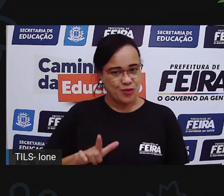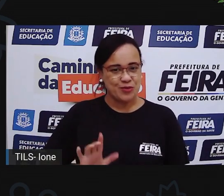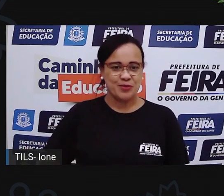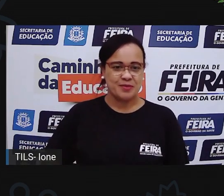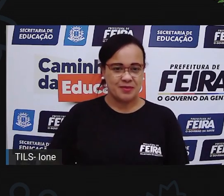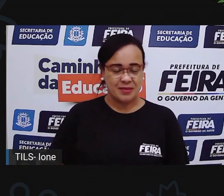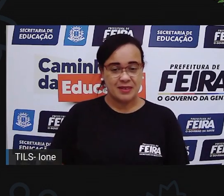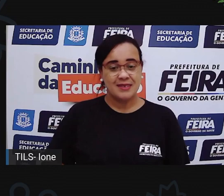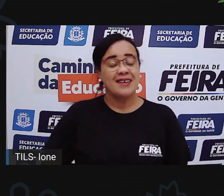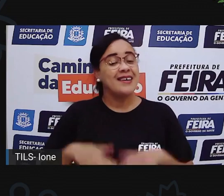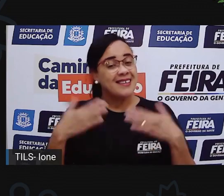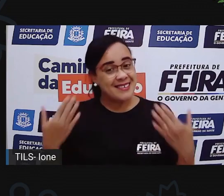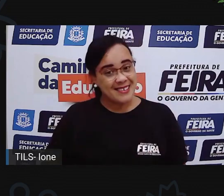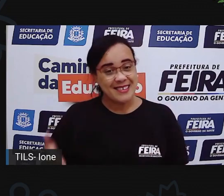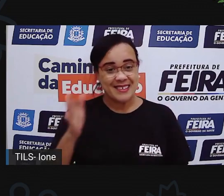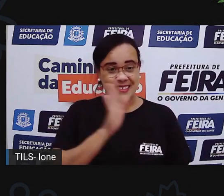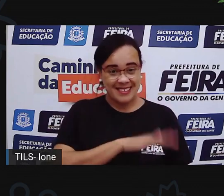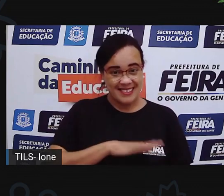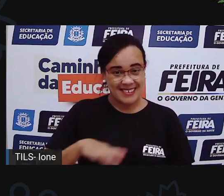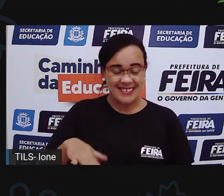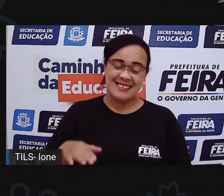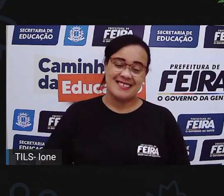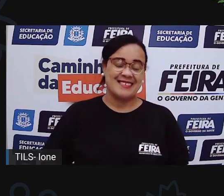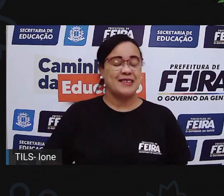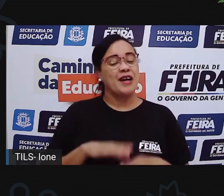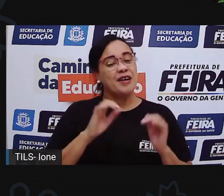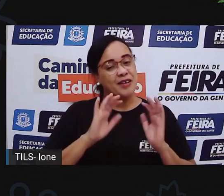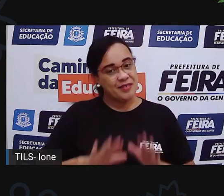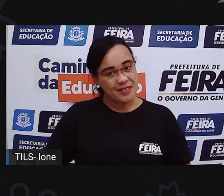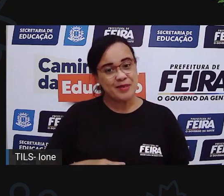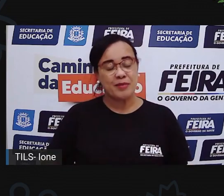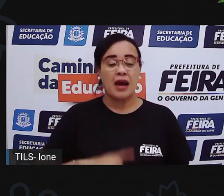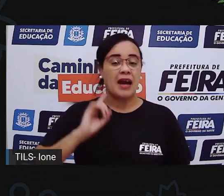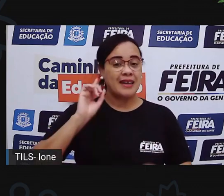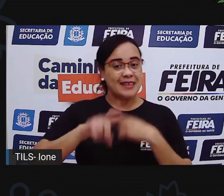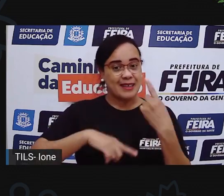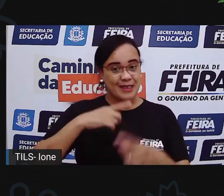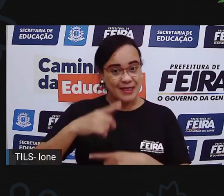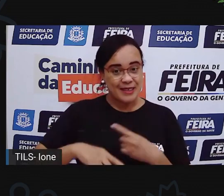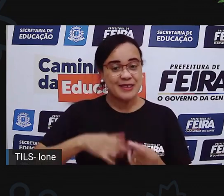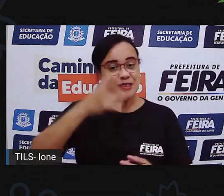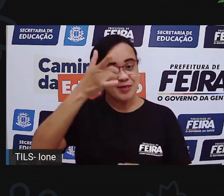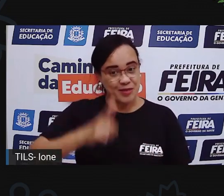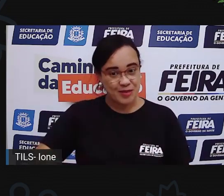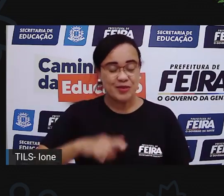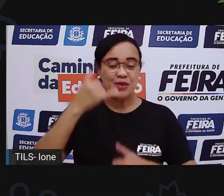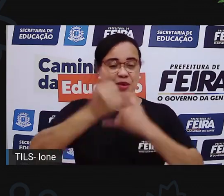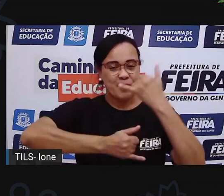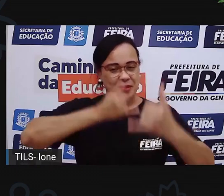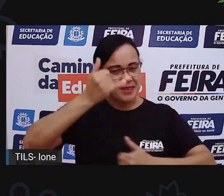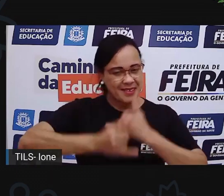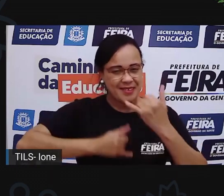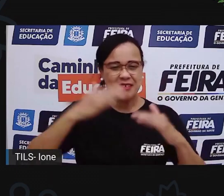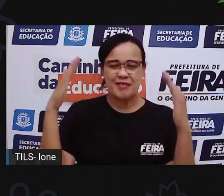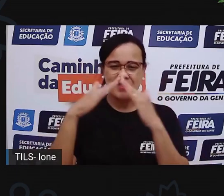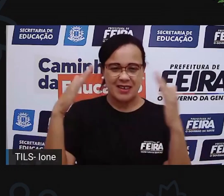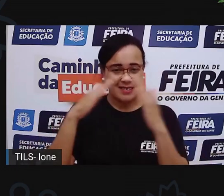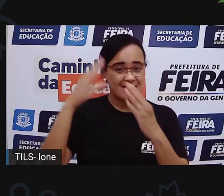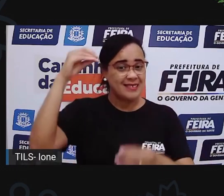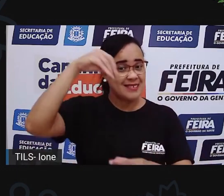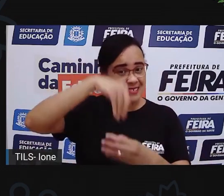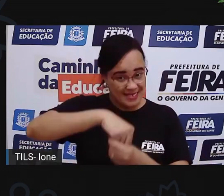É isso, crianças. Pro vai ficando por aqui. A gente vai trazer mais brincadeiras que vocês podem estar construindo na casa de vocês, tá bom?